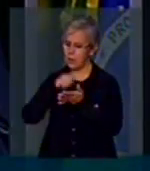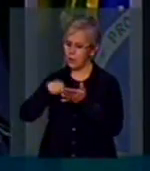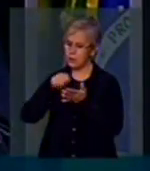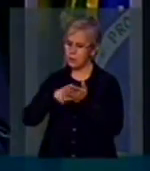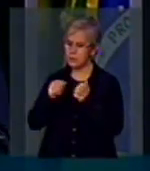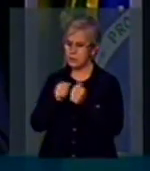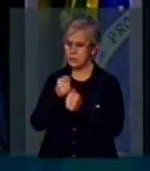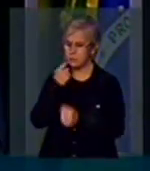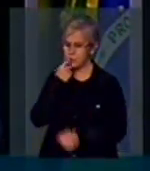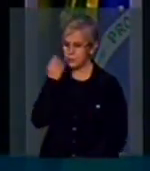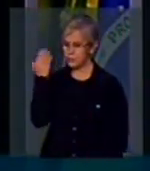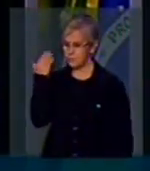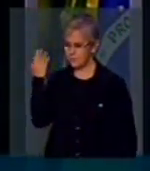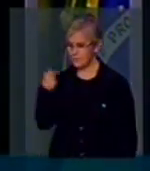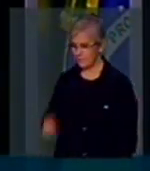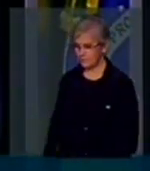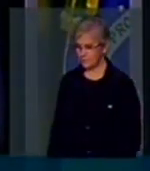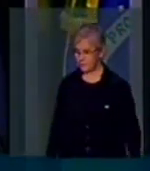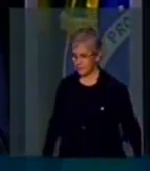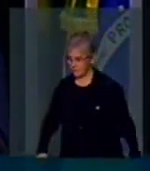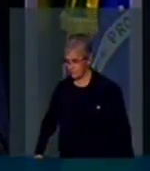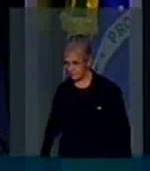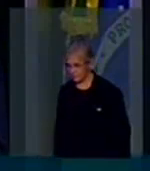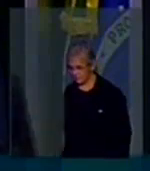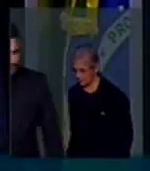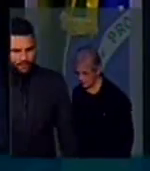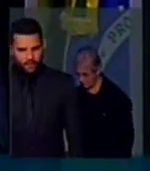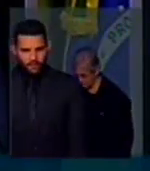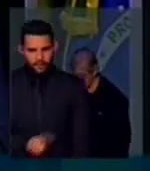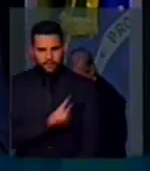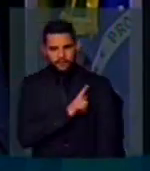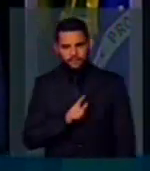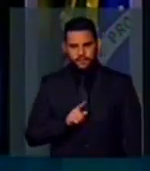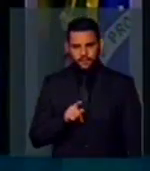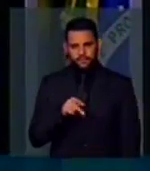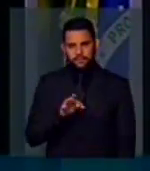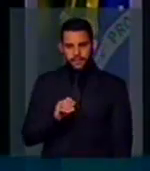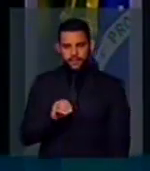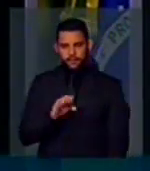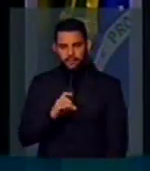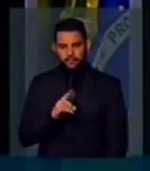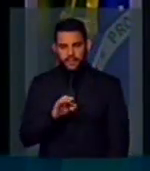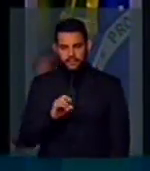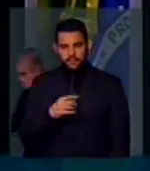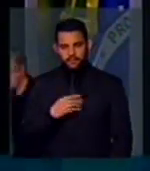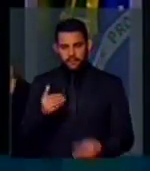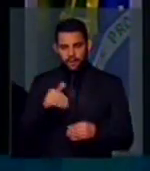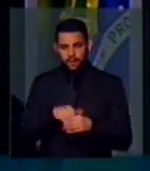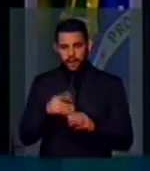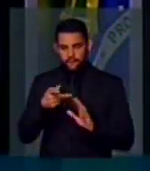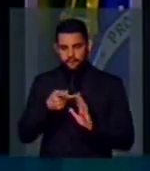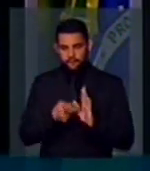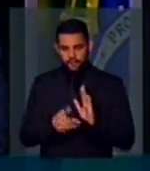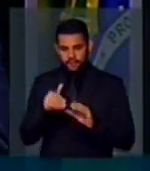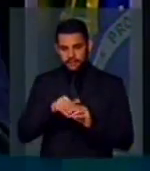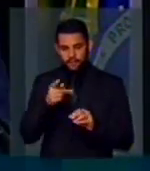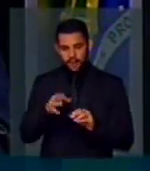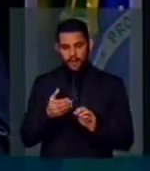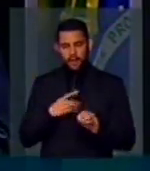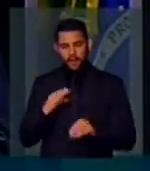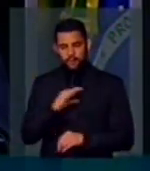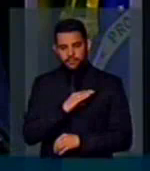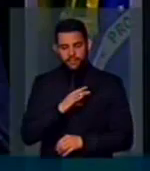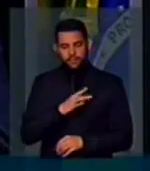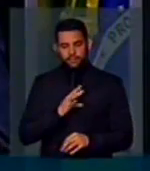pouco tempo do governo do PT com a Palestina. E agora estamos, vamos colocar em votação, lá na Comissão de